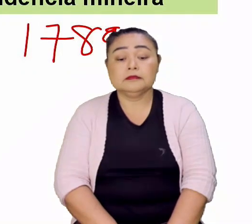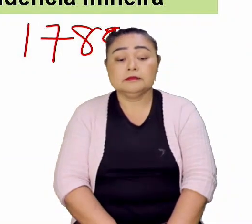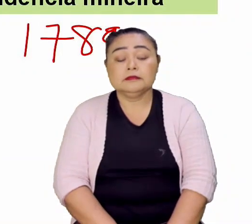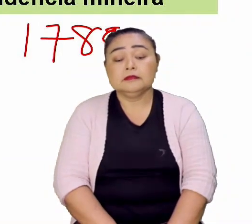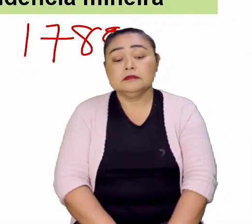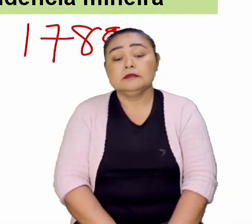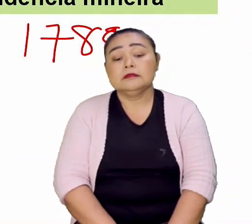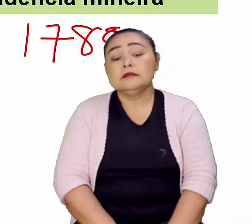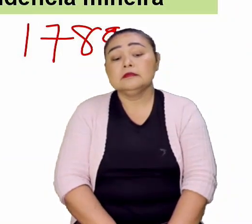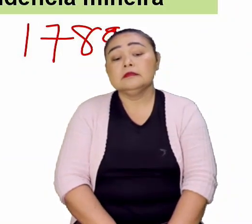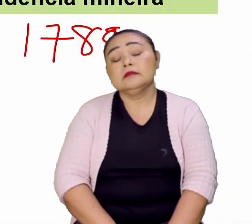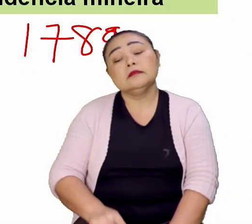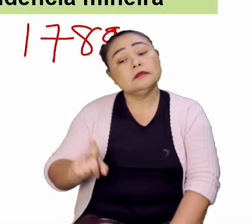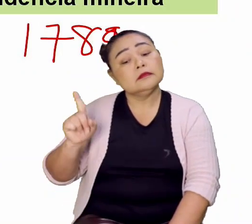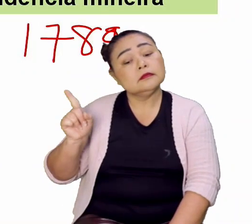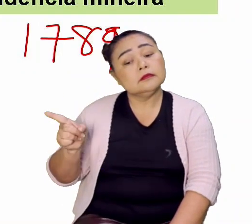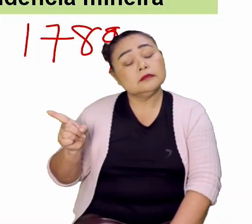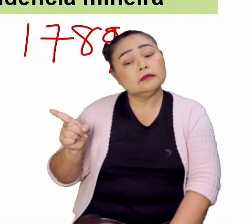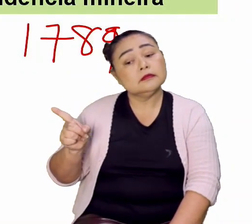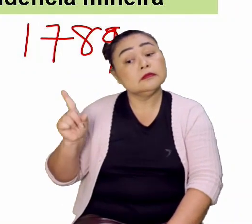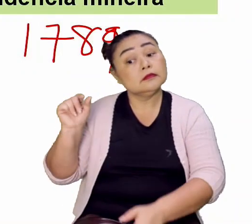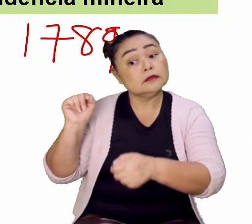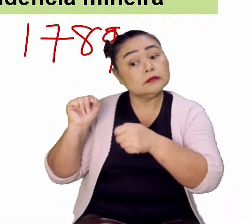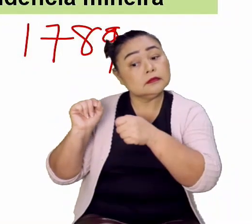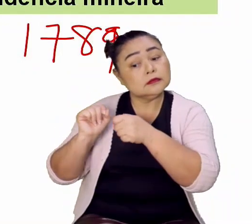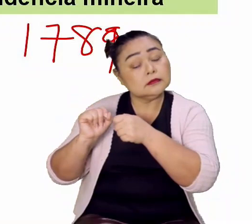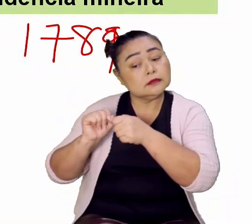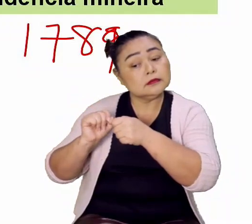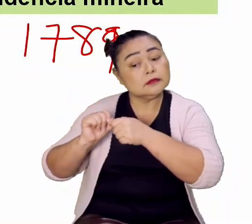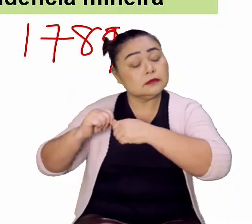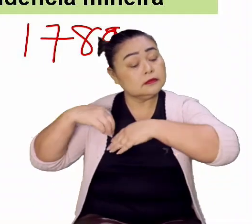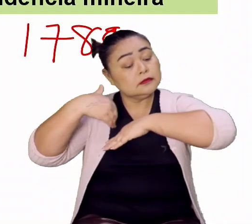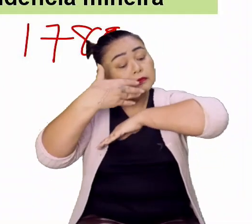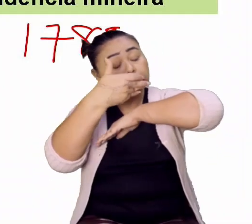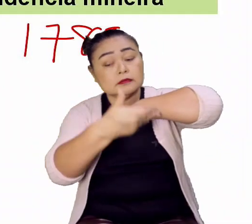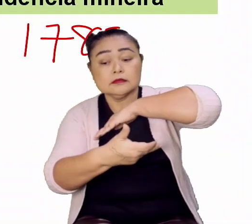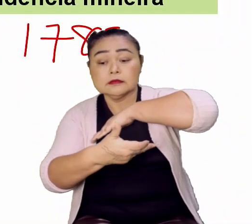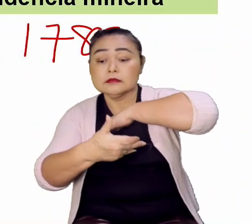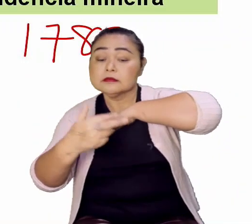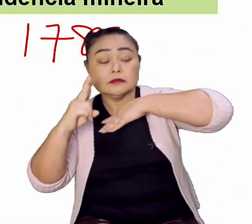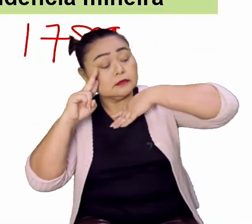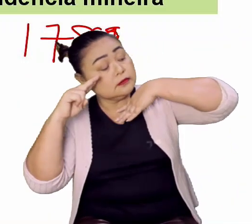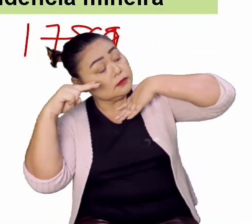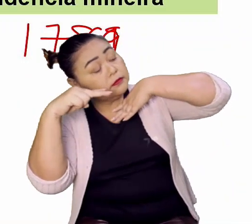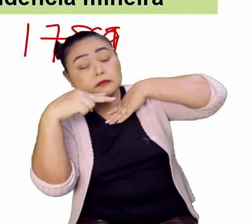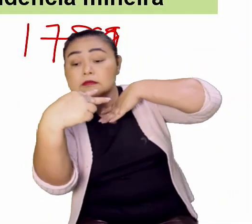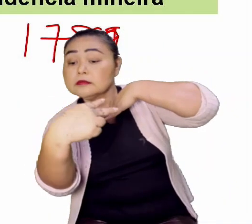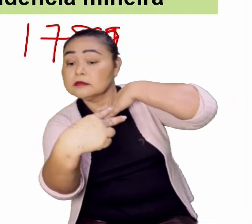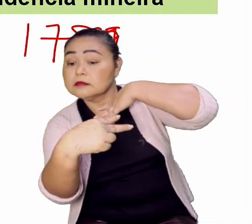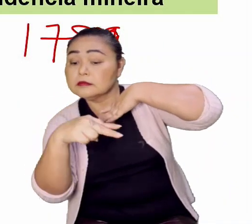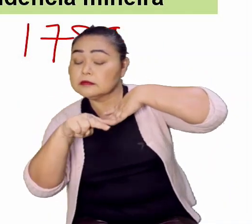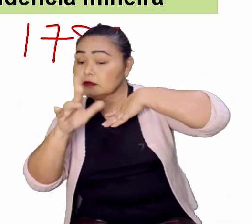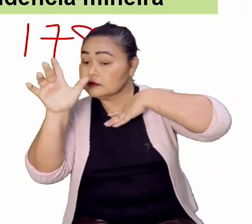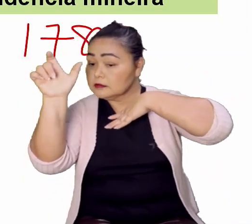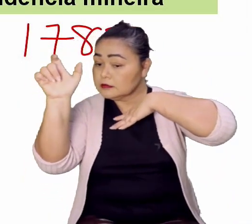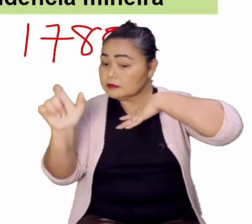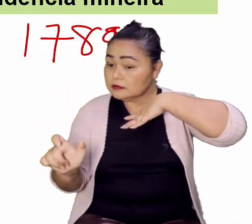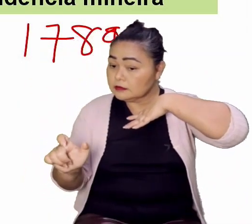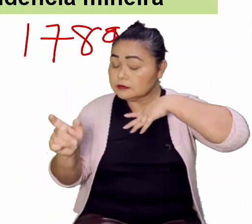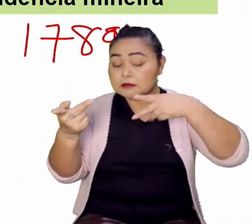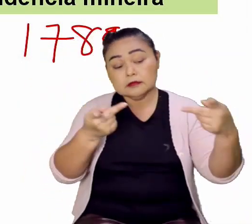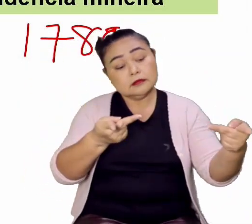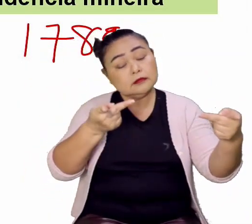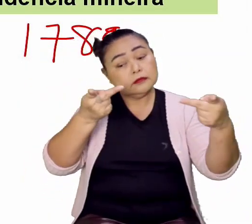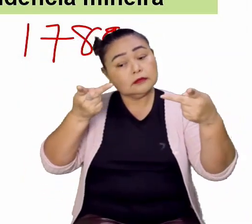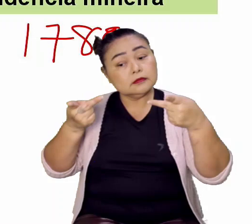E isso era feito em praça pública. Ou seja, as pessoas eram convidadas